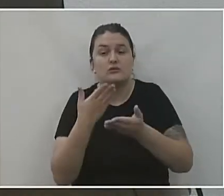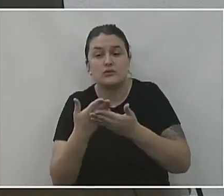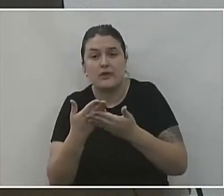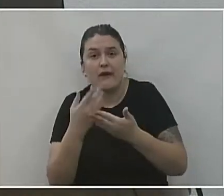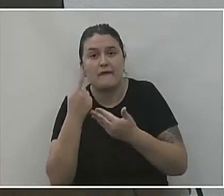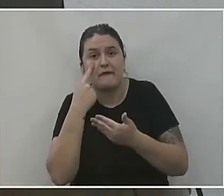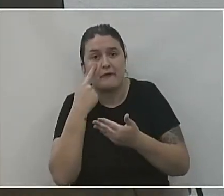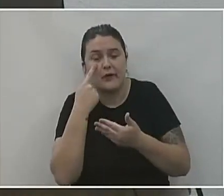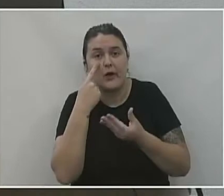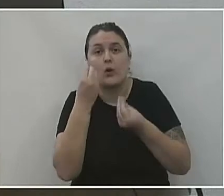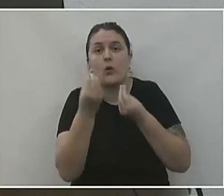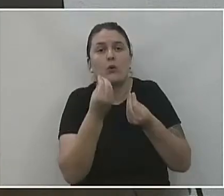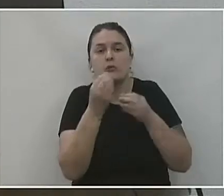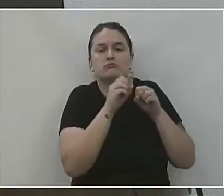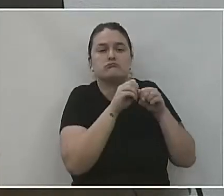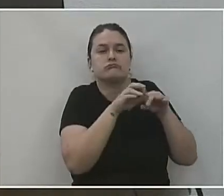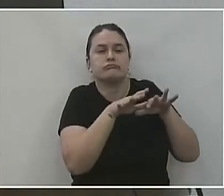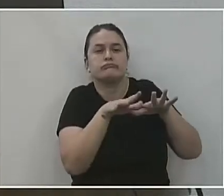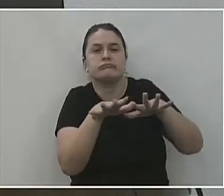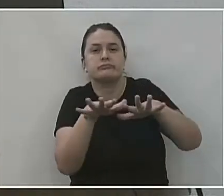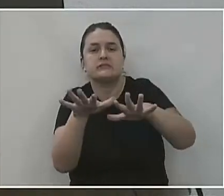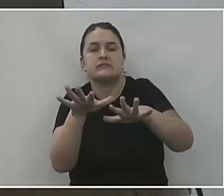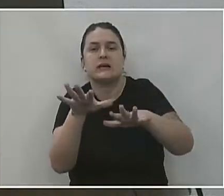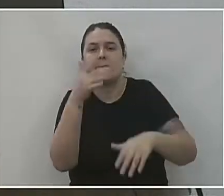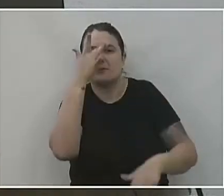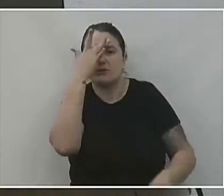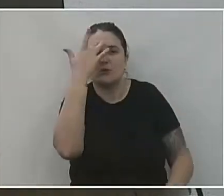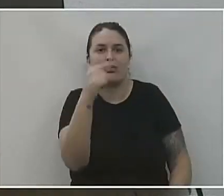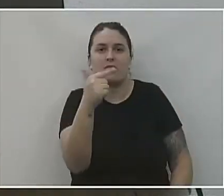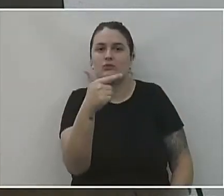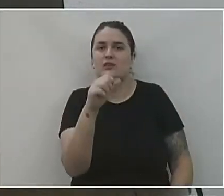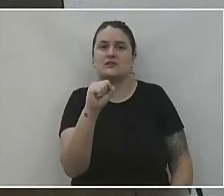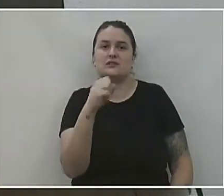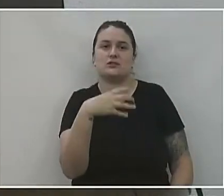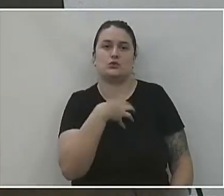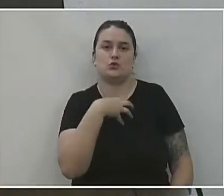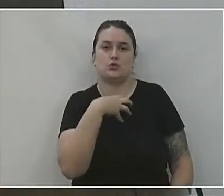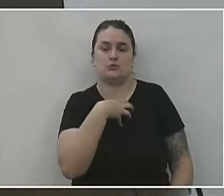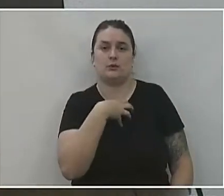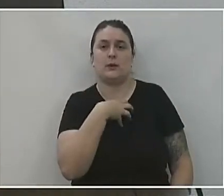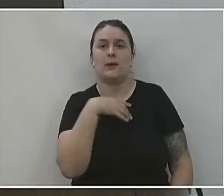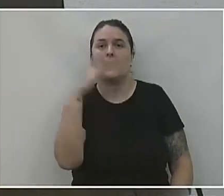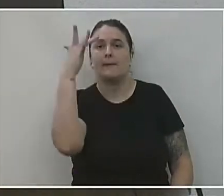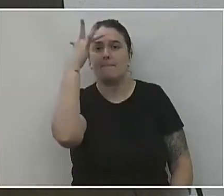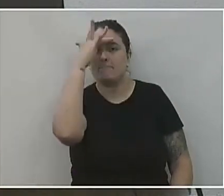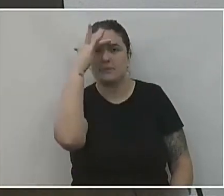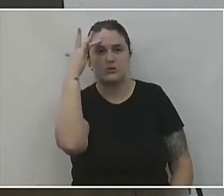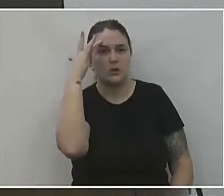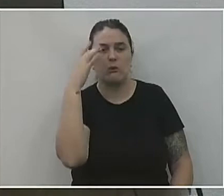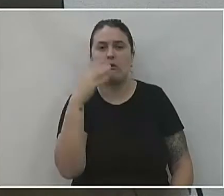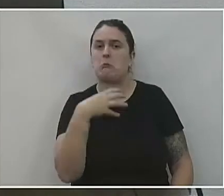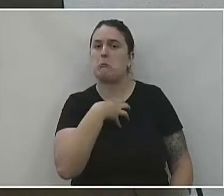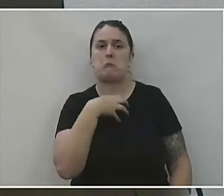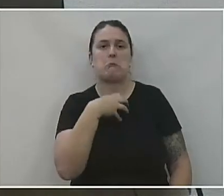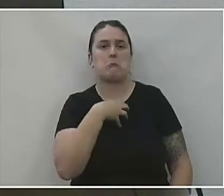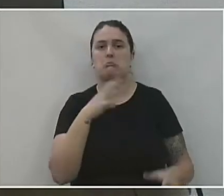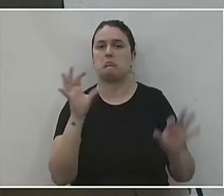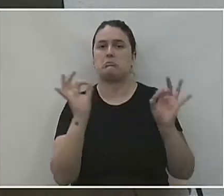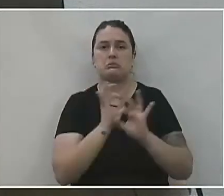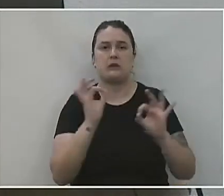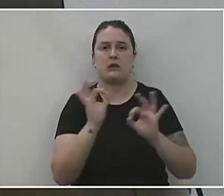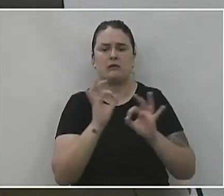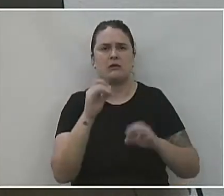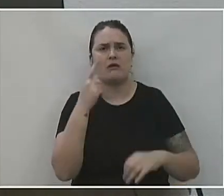ver como a pandemia nos assintomáticos que a ideia era fazer só em pessoas que não tinham tido nenhum tipo de sintoma